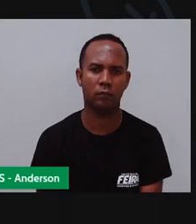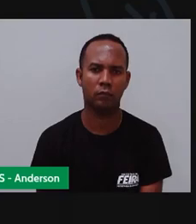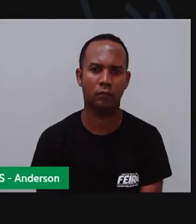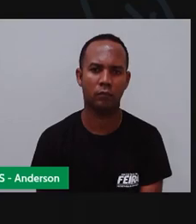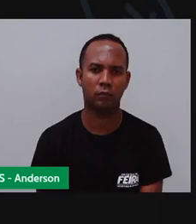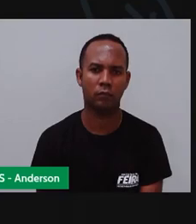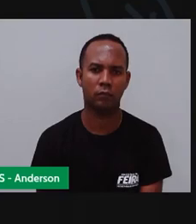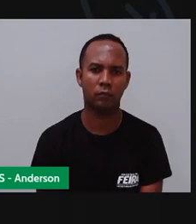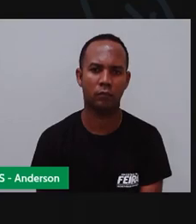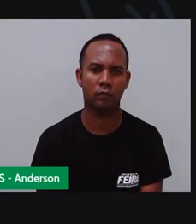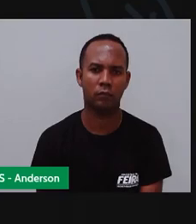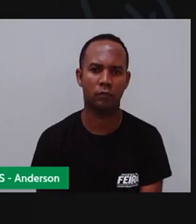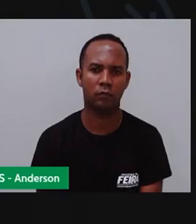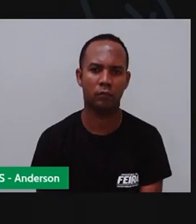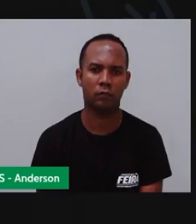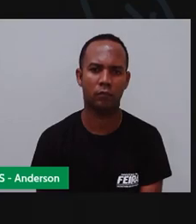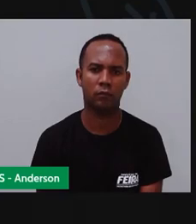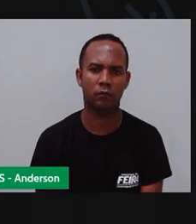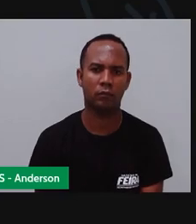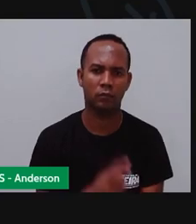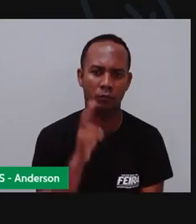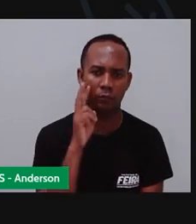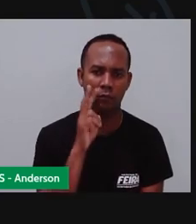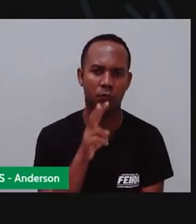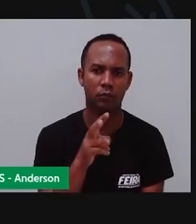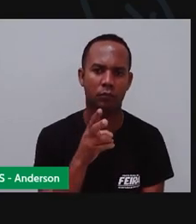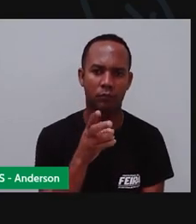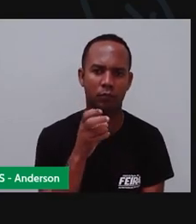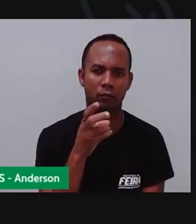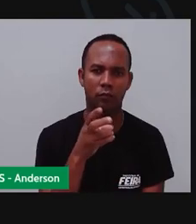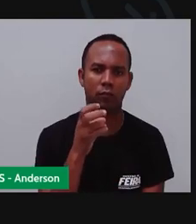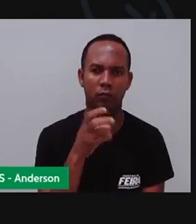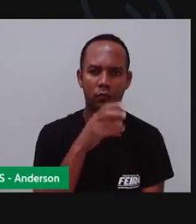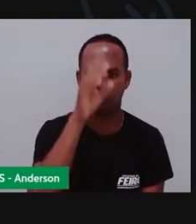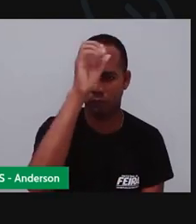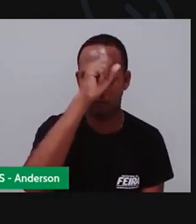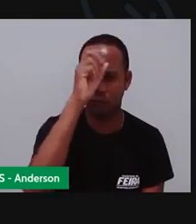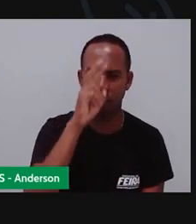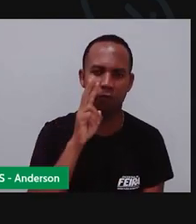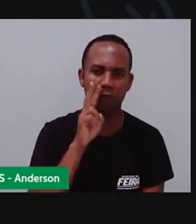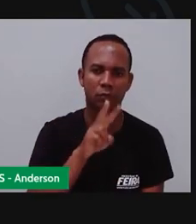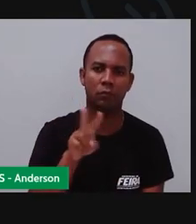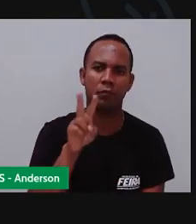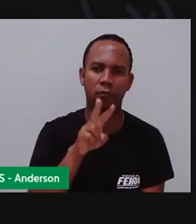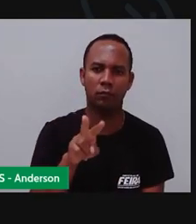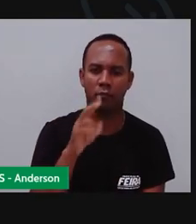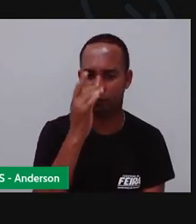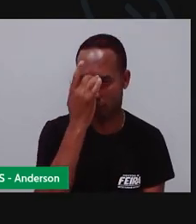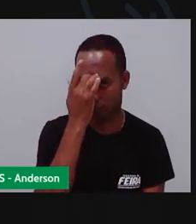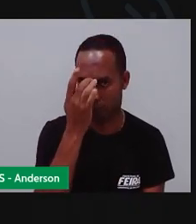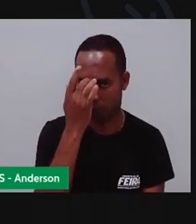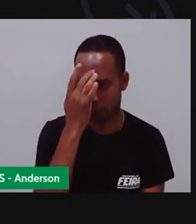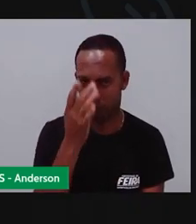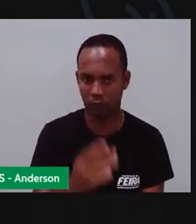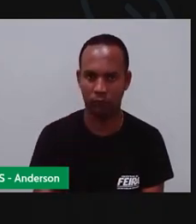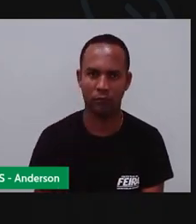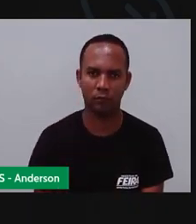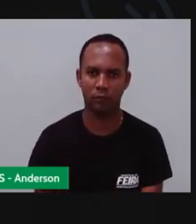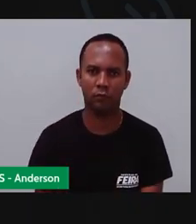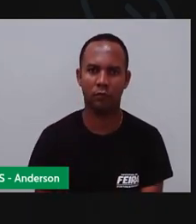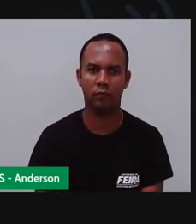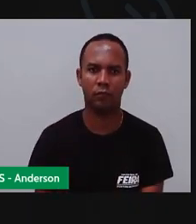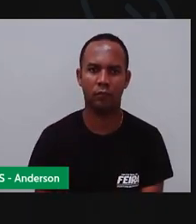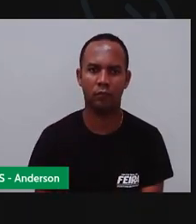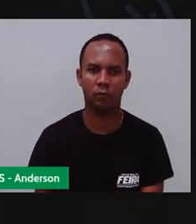Ó E prendi o quê? Atrás Viram? Que fácil E a minha árvore Tá onde? Aqui